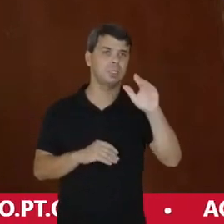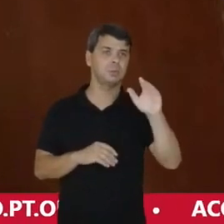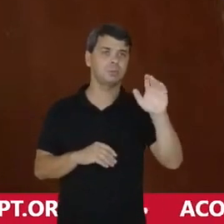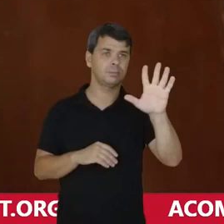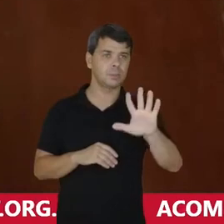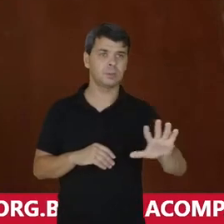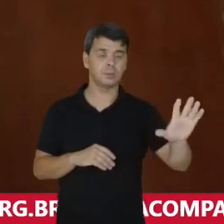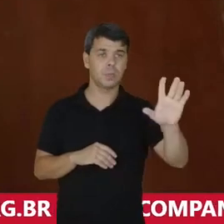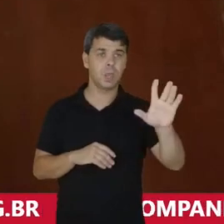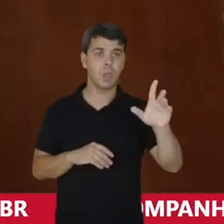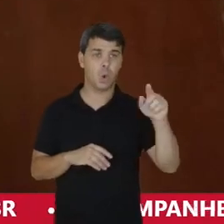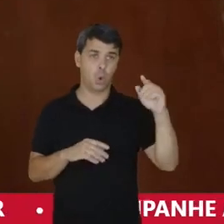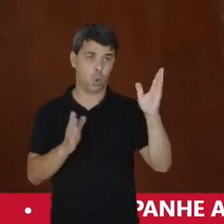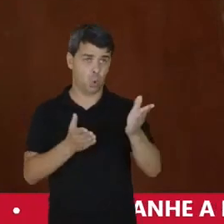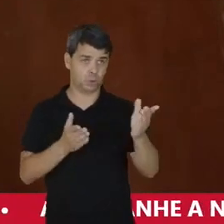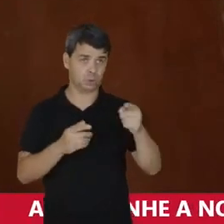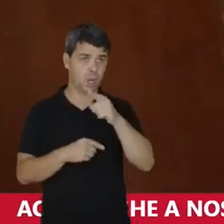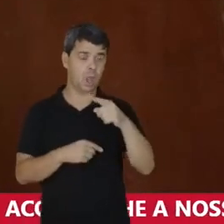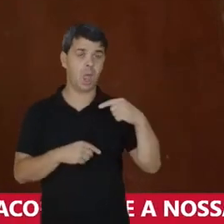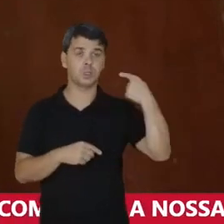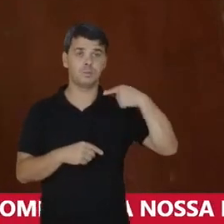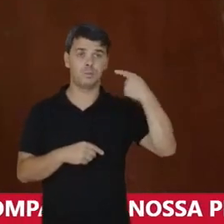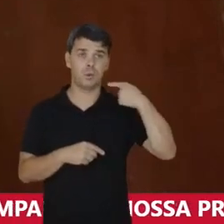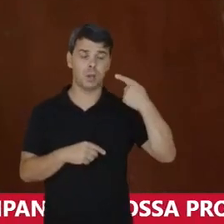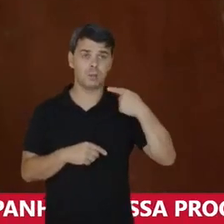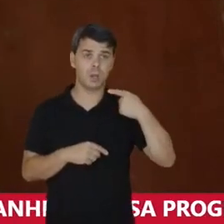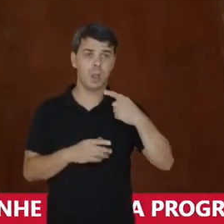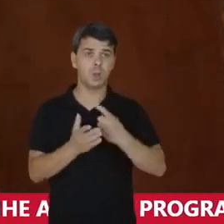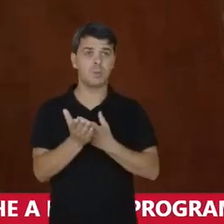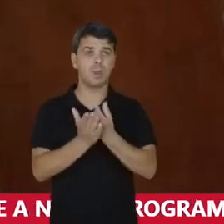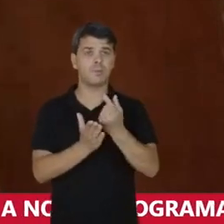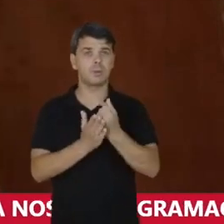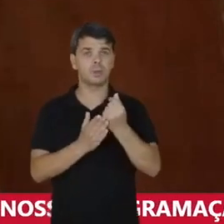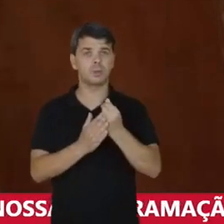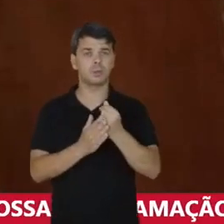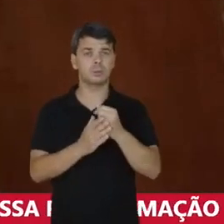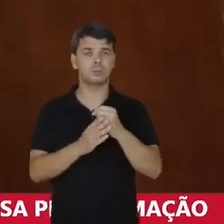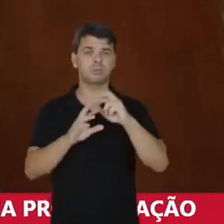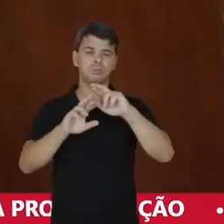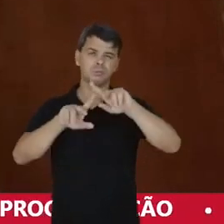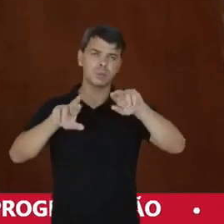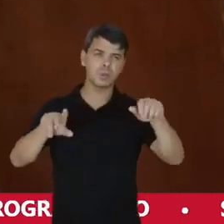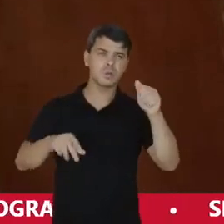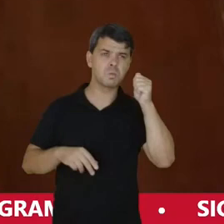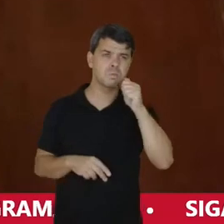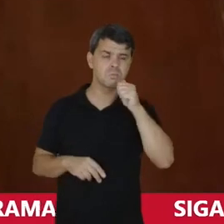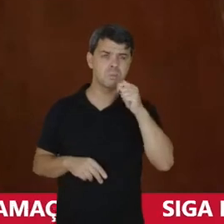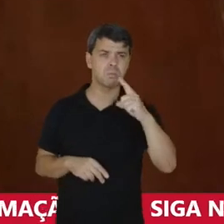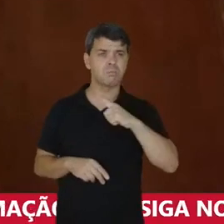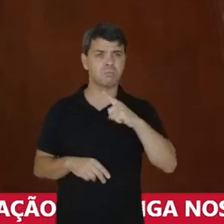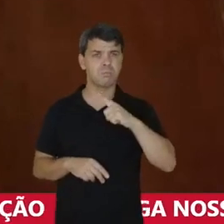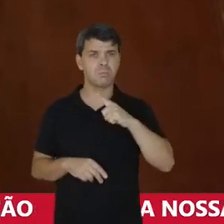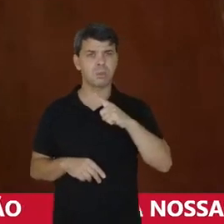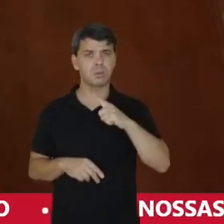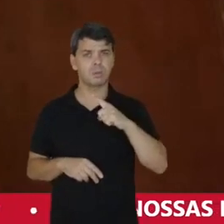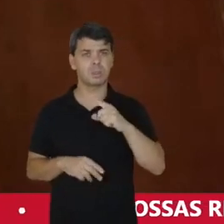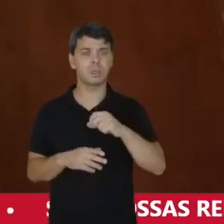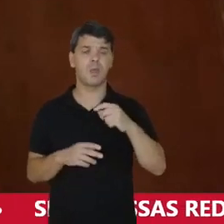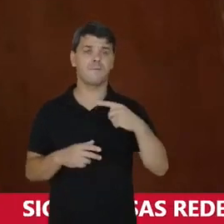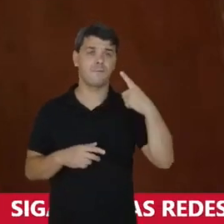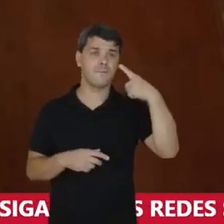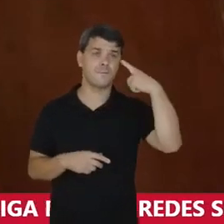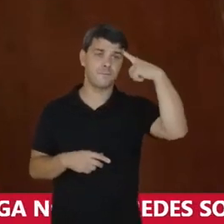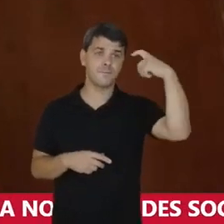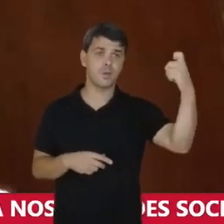E ter a minha Autonomia financeira Nós sabemos Que muitas mulheres Se mantêm Em situações de